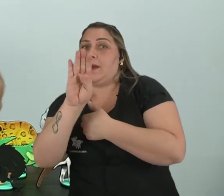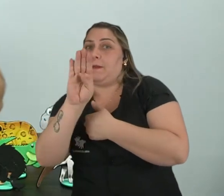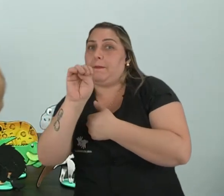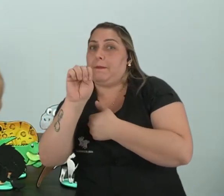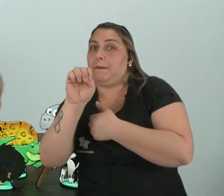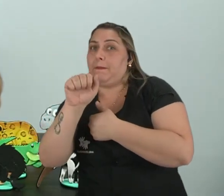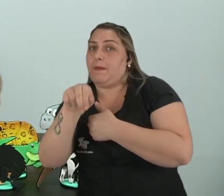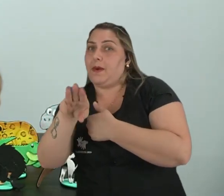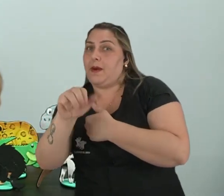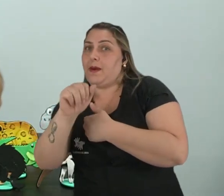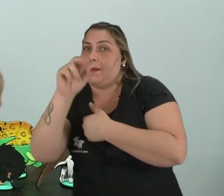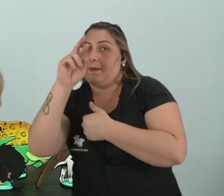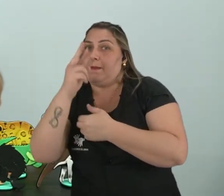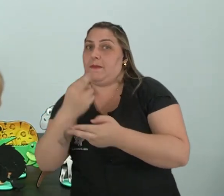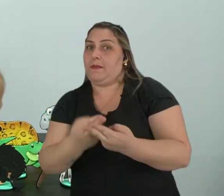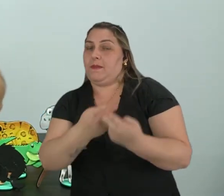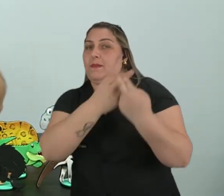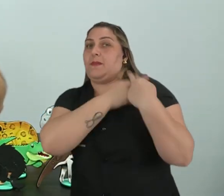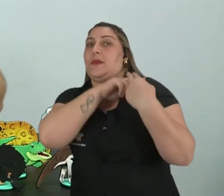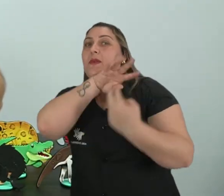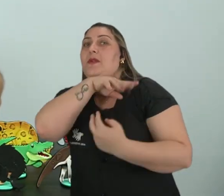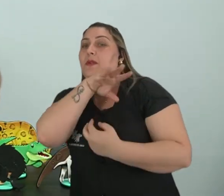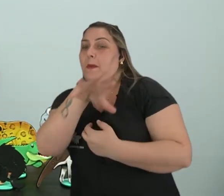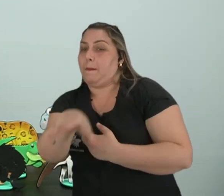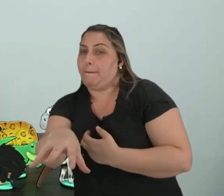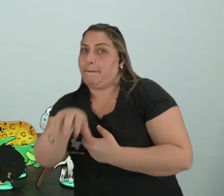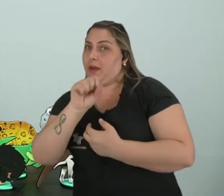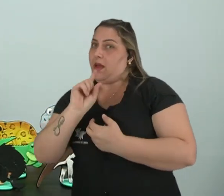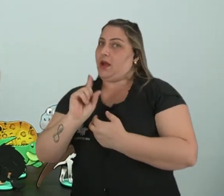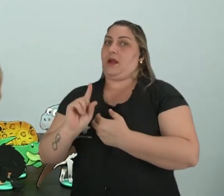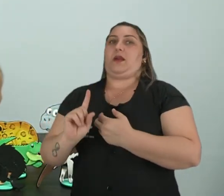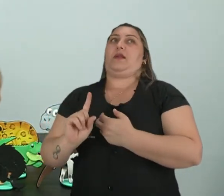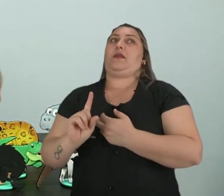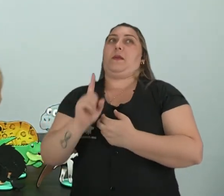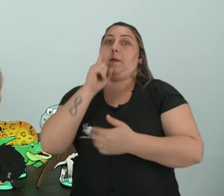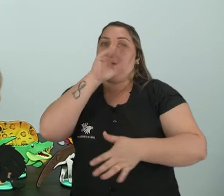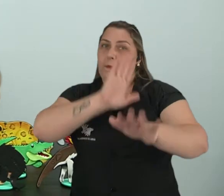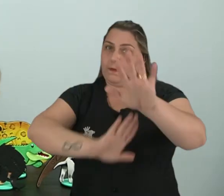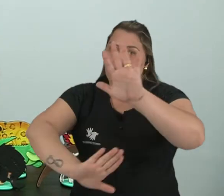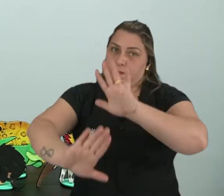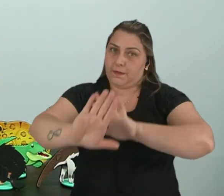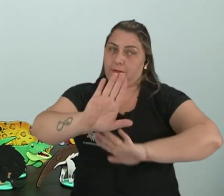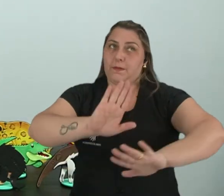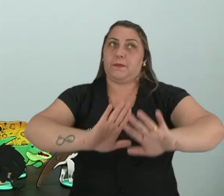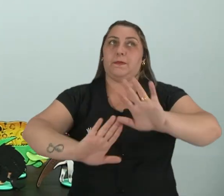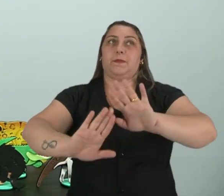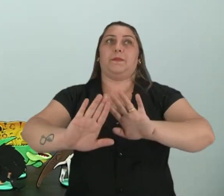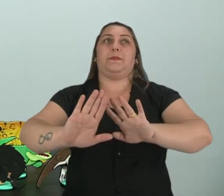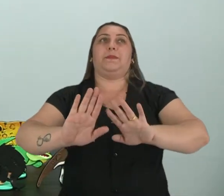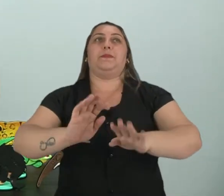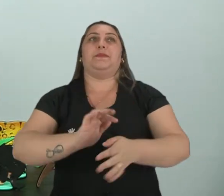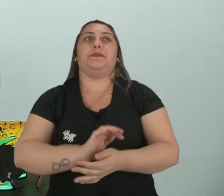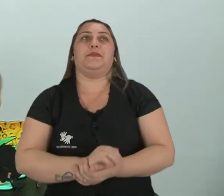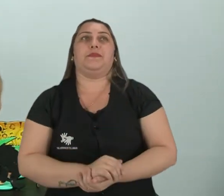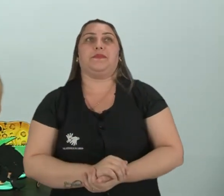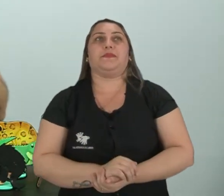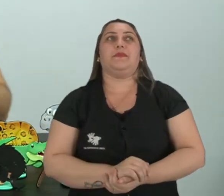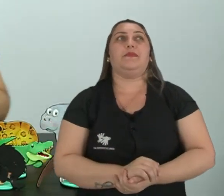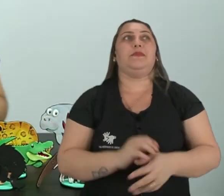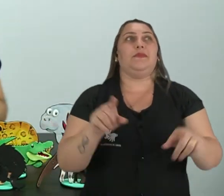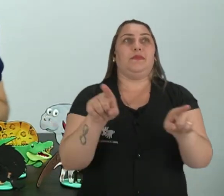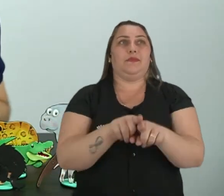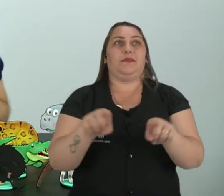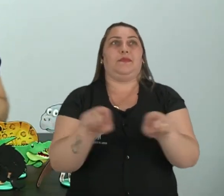que é responsável pelos animais. Não vá pegar. Por mais que ele pareça dócil, mas não é aconselhável pegar, viu? Então, esse daqui é o bicho-preguiça, que